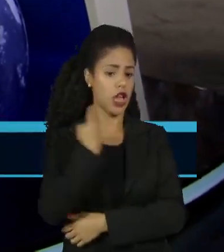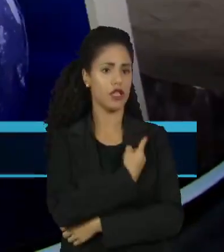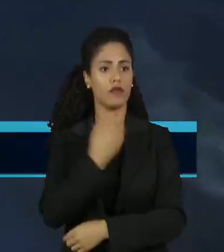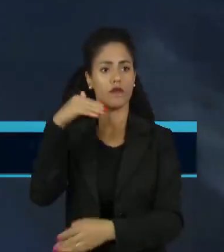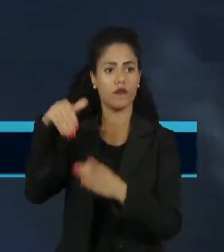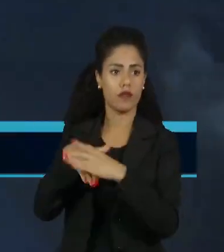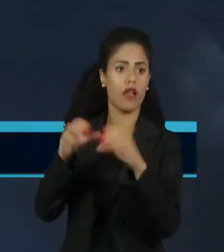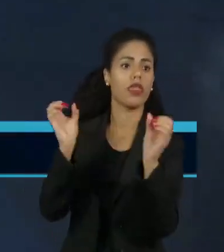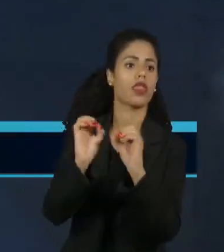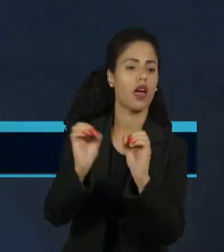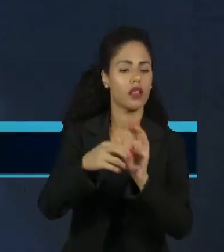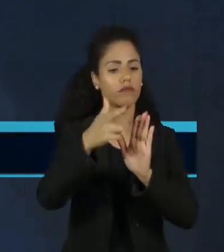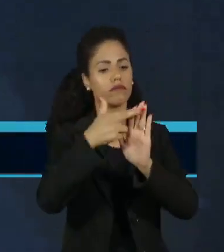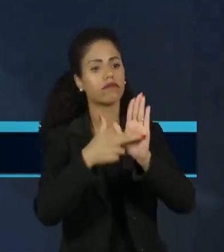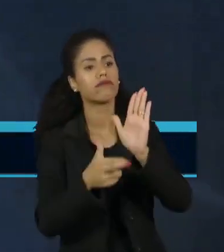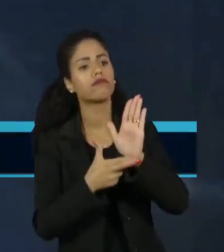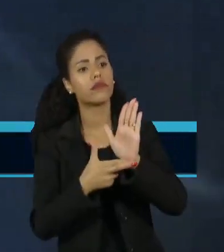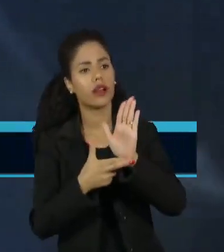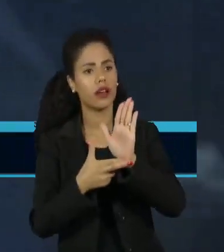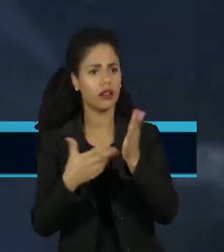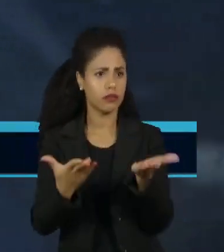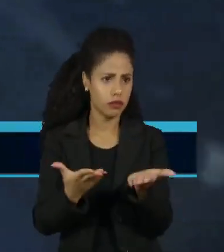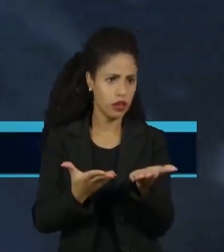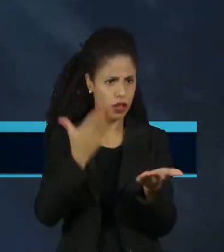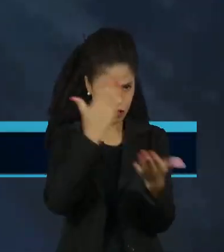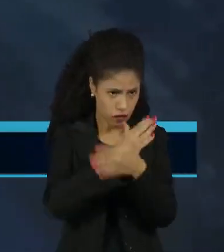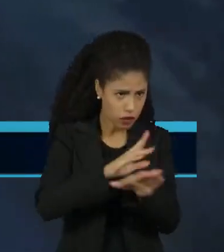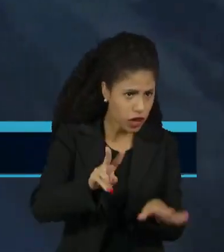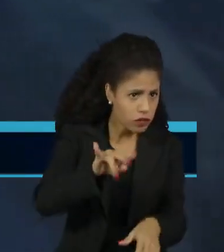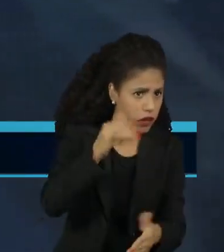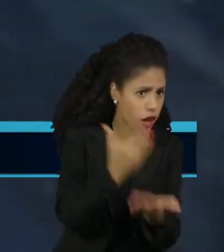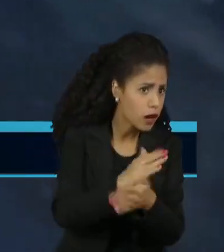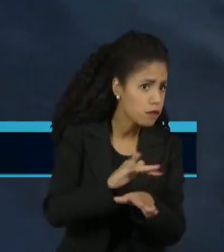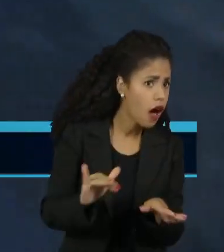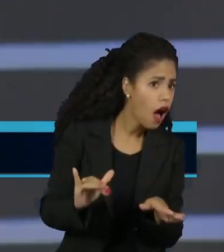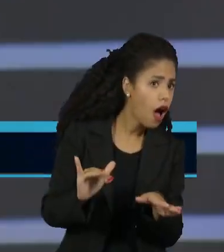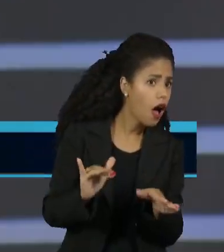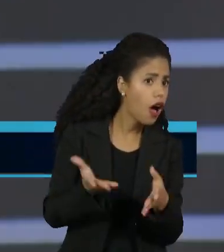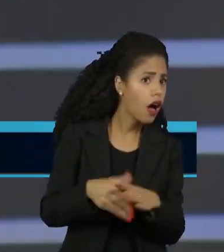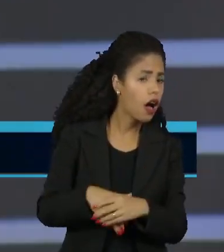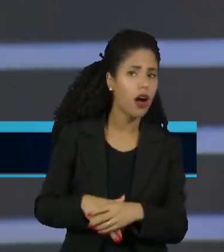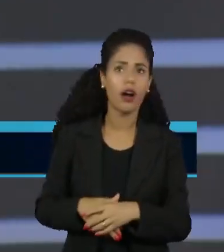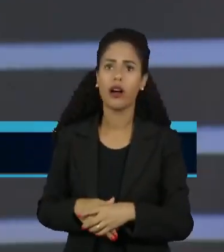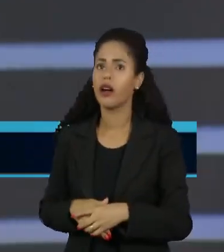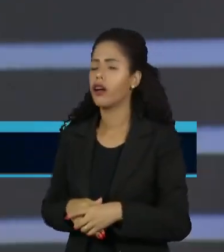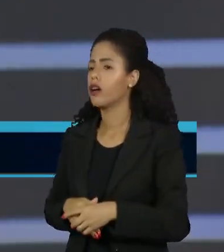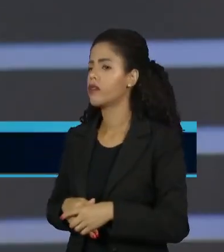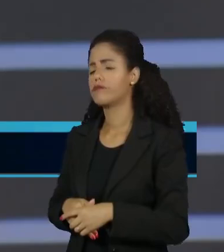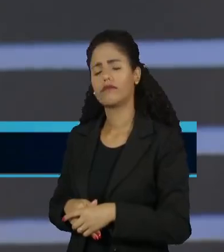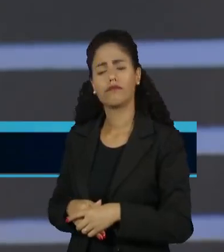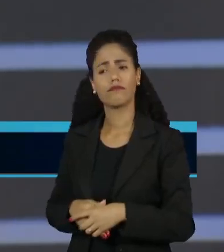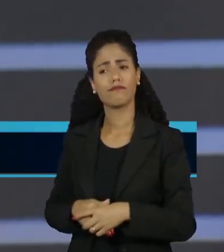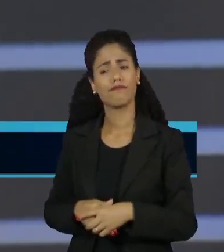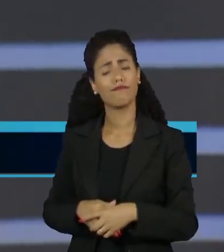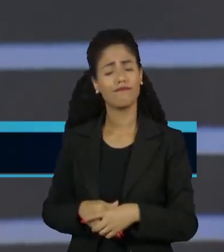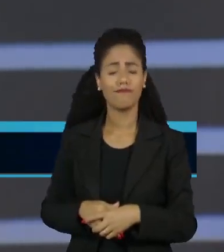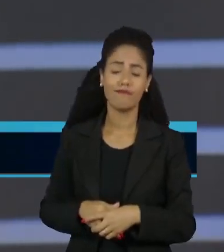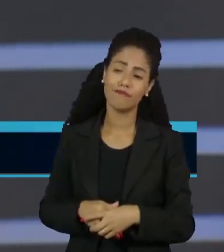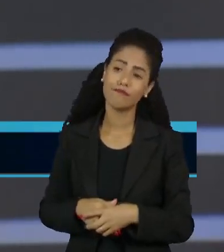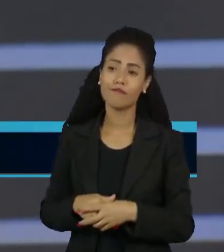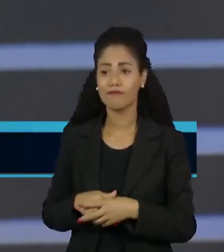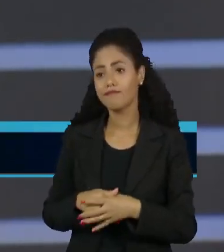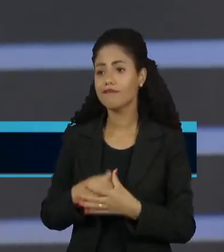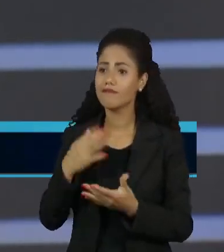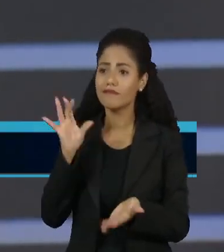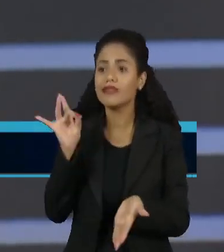votarmos a regulamentação, os jogos deixam de existir? É a pergunta que eu faço. Eu acho que é um juízo realista e